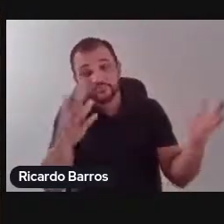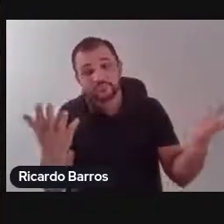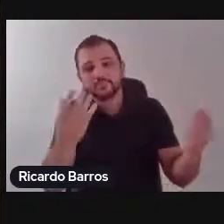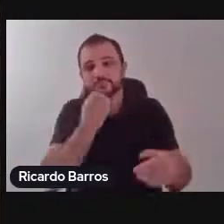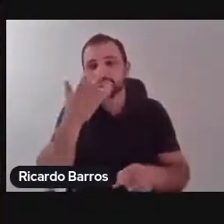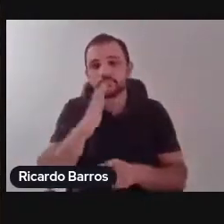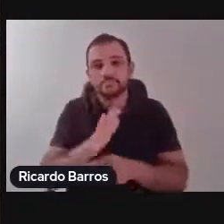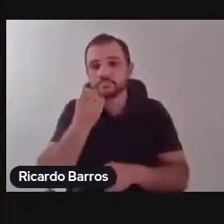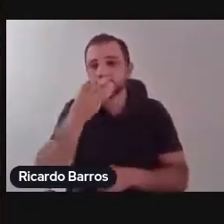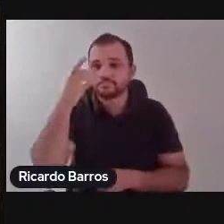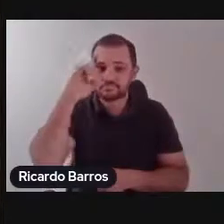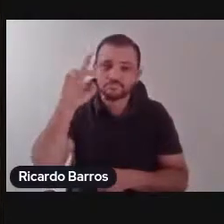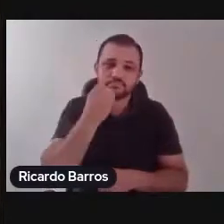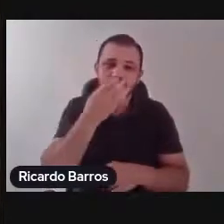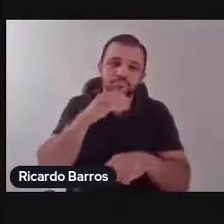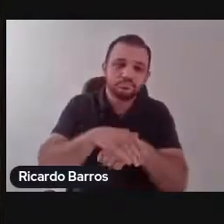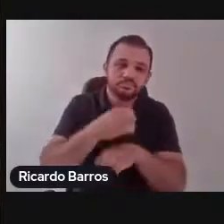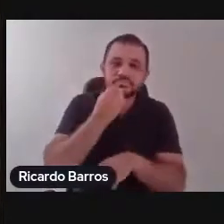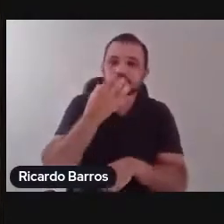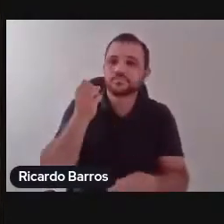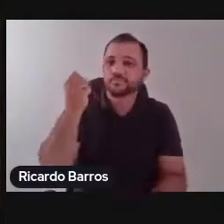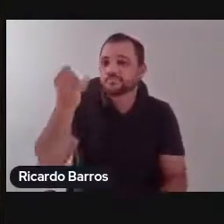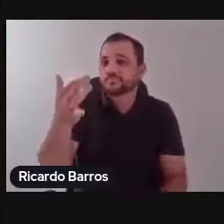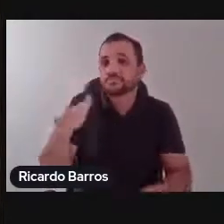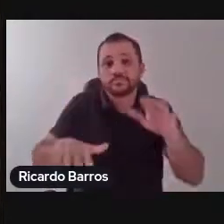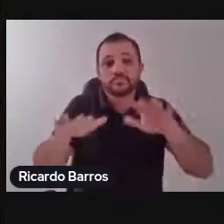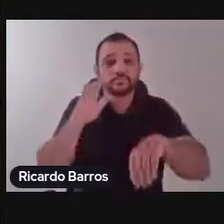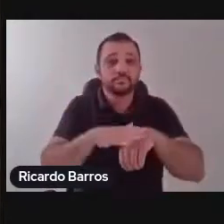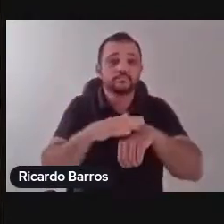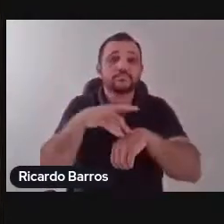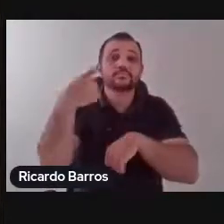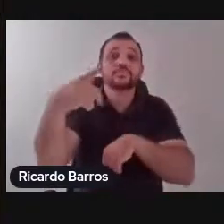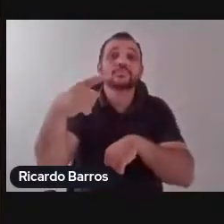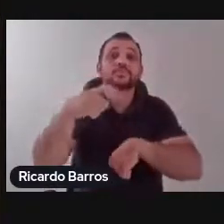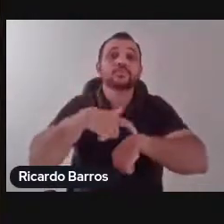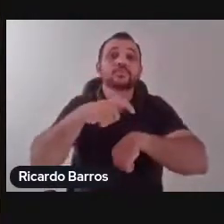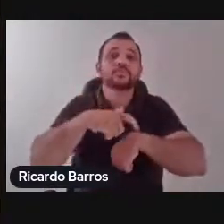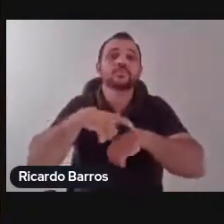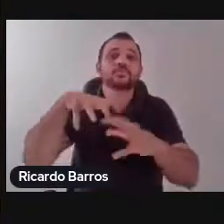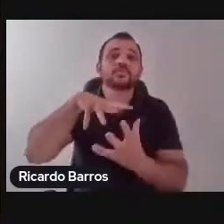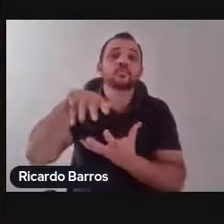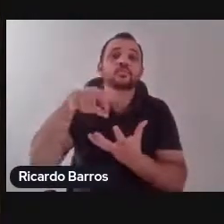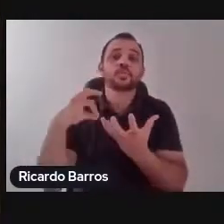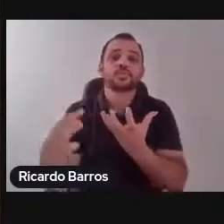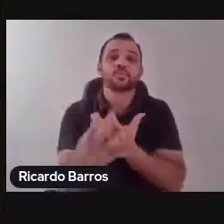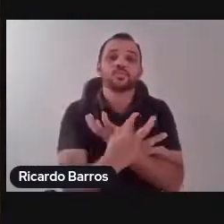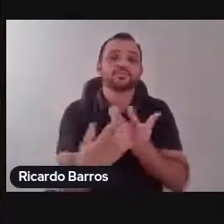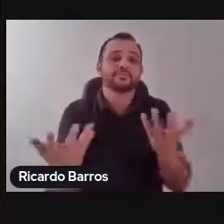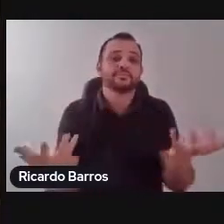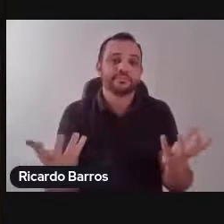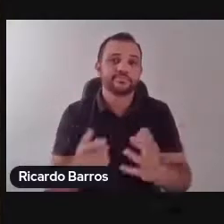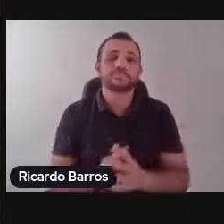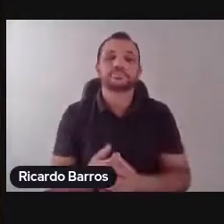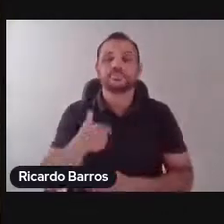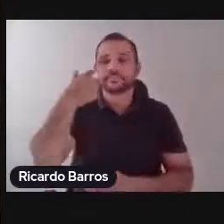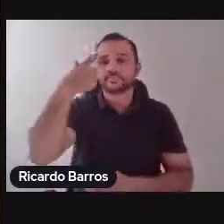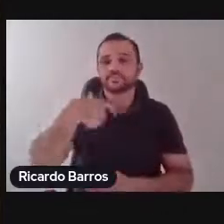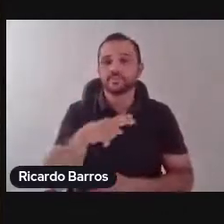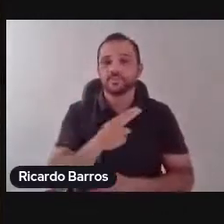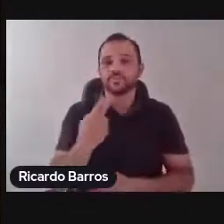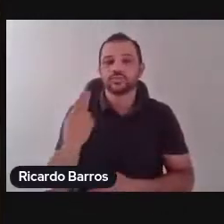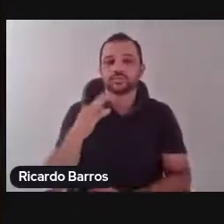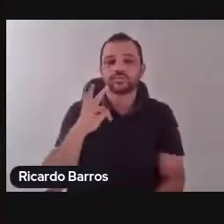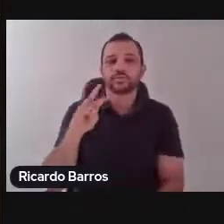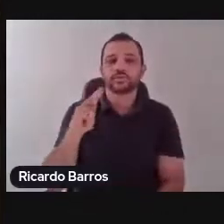e do curso no qual você se encontrar. Eu me chamo Thiago Alisson Cardoso de Jesus, sou professor adjunto 1 aqui na Universidade Estadual do